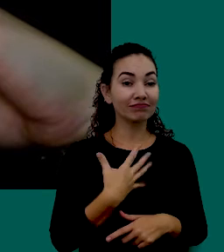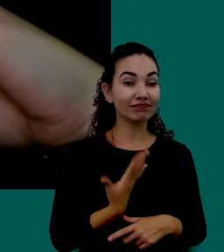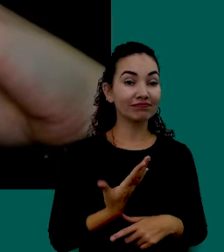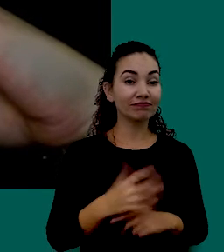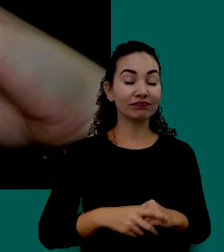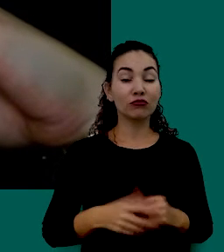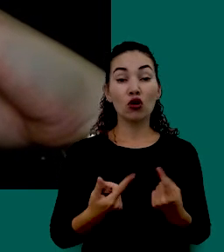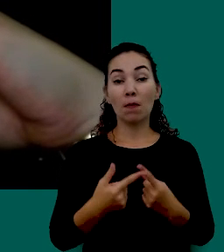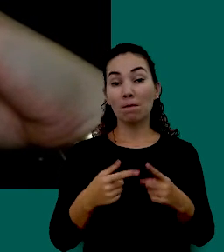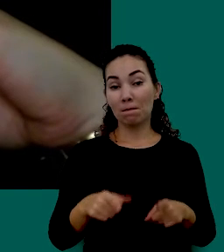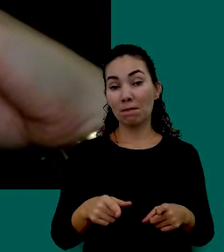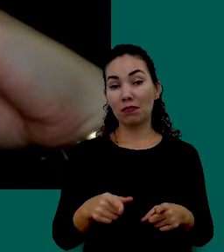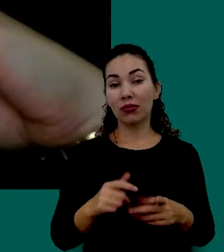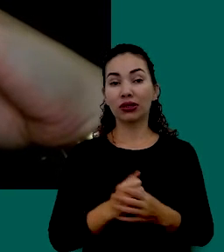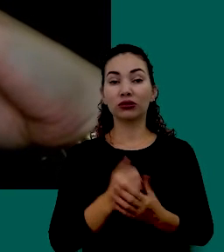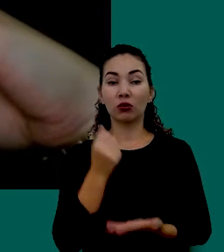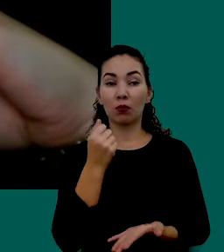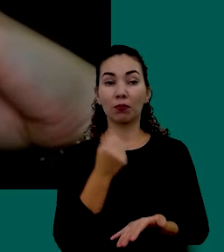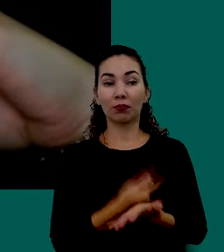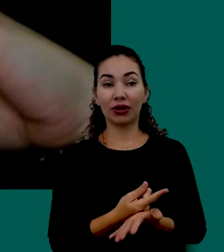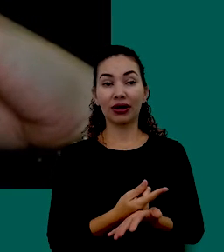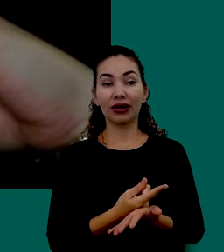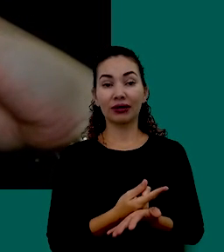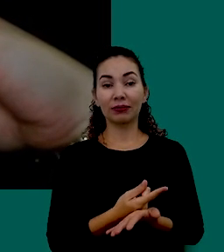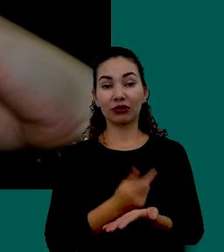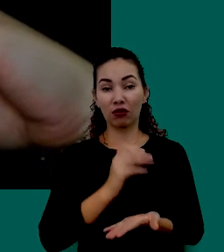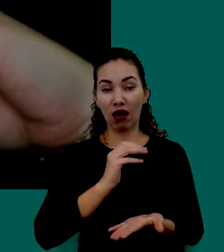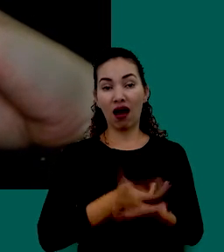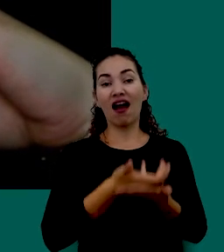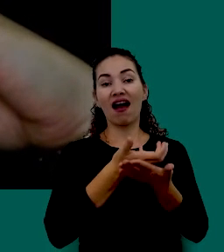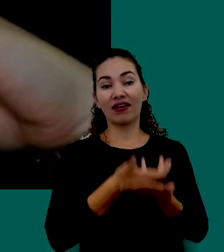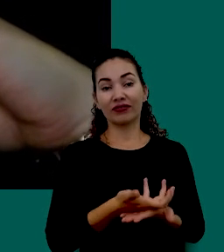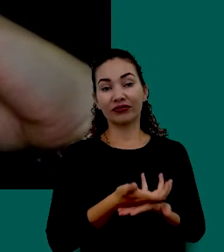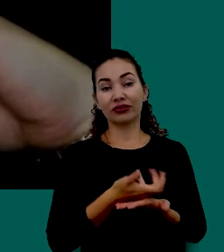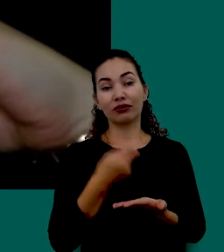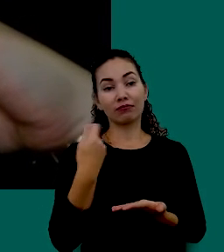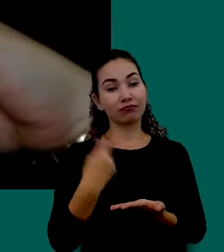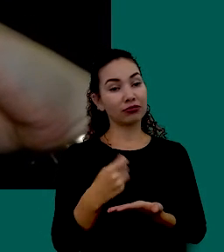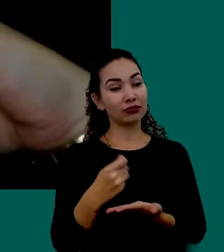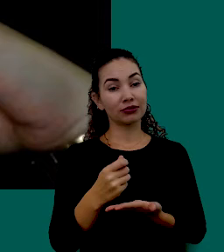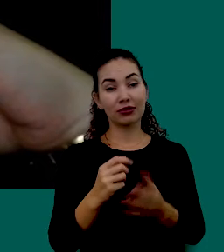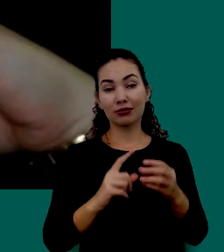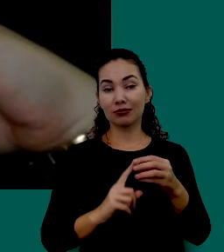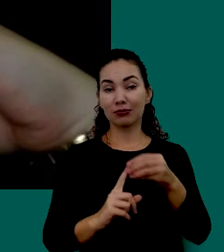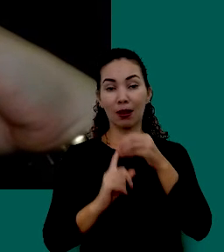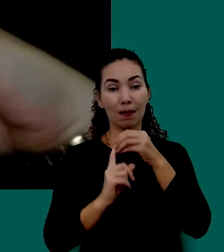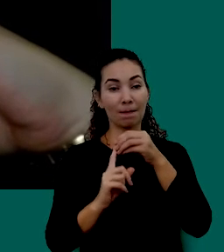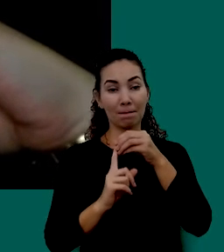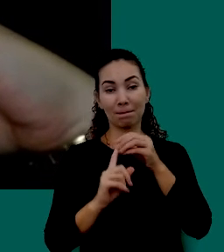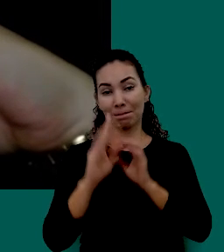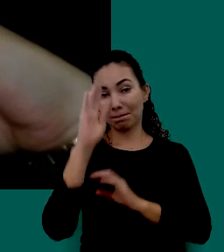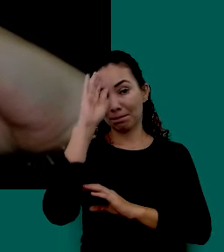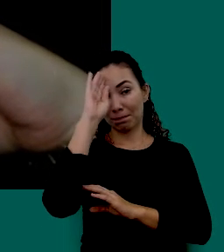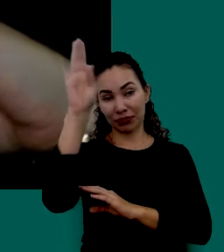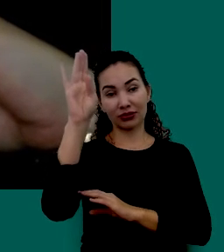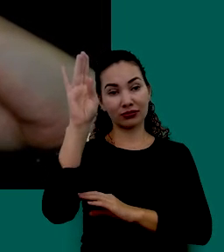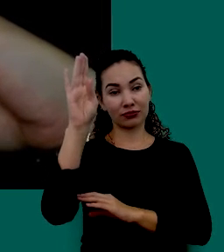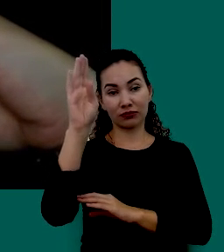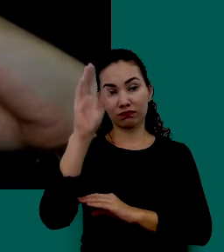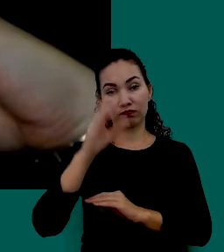Mas O Pagamento À Vista Ele Deve Sempre Ser Escolhido Se Possível